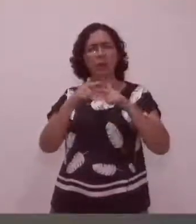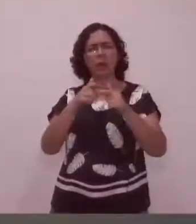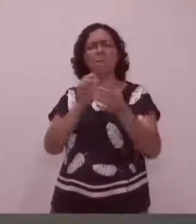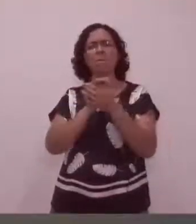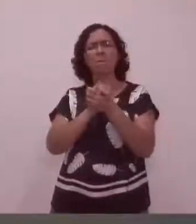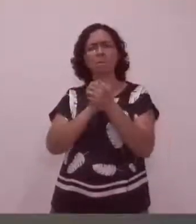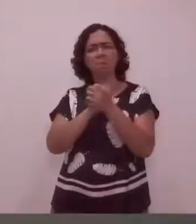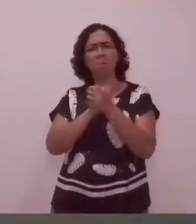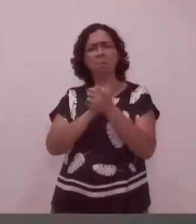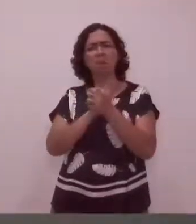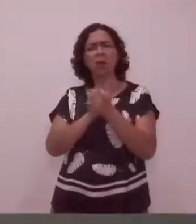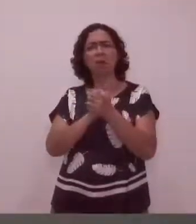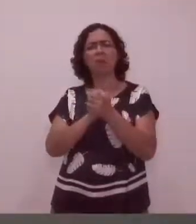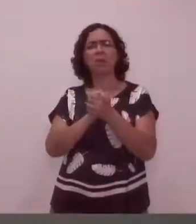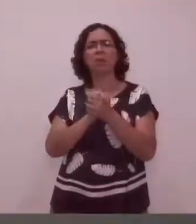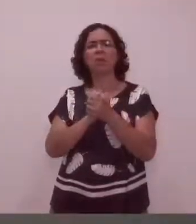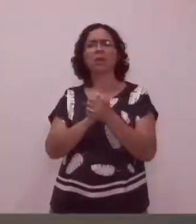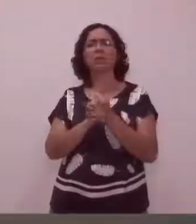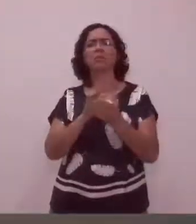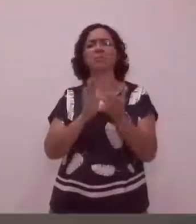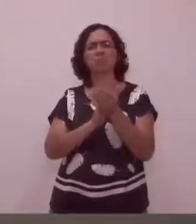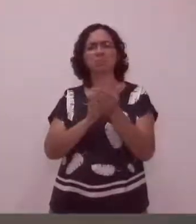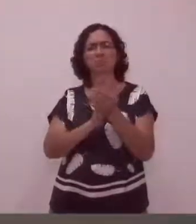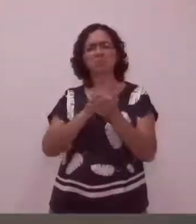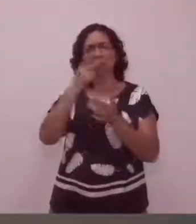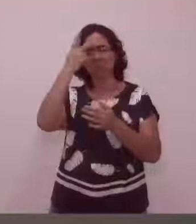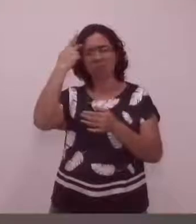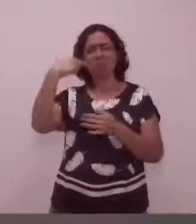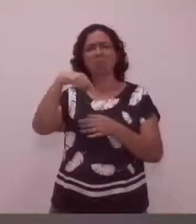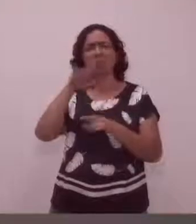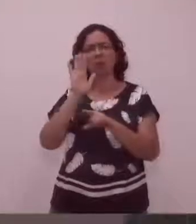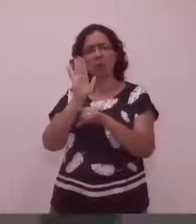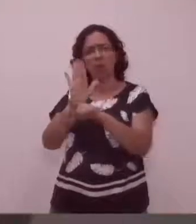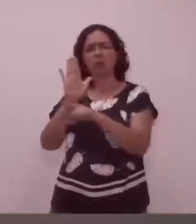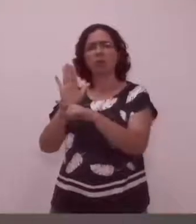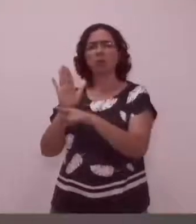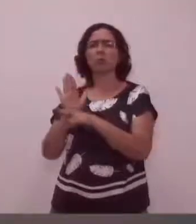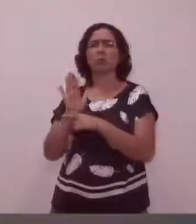parabéns aos parceiros que você assim conseguiu.